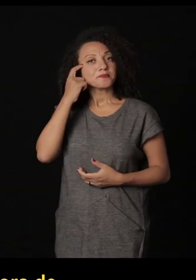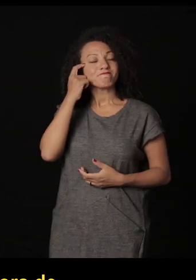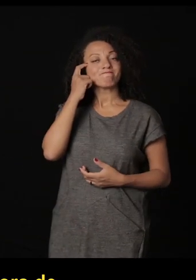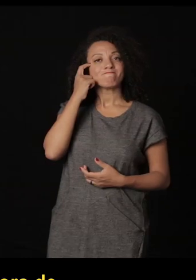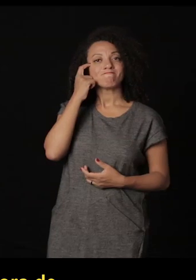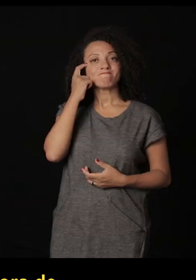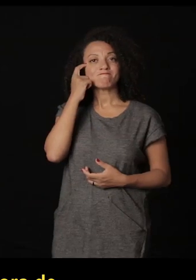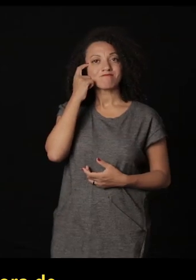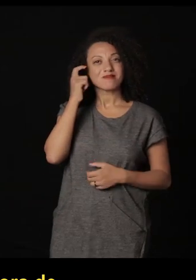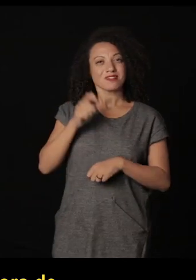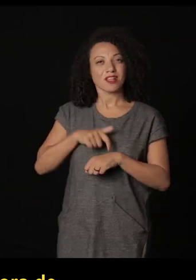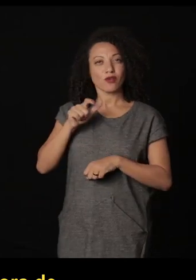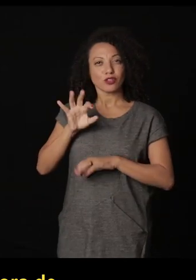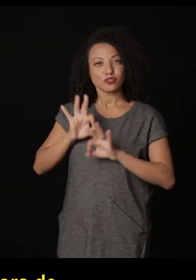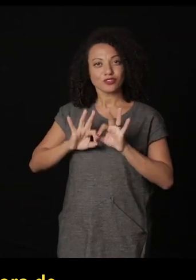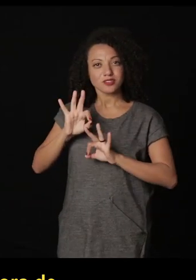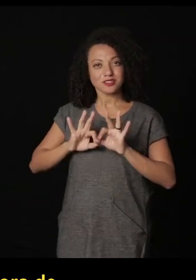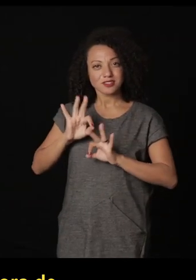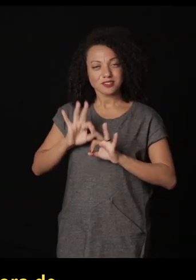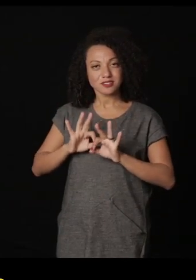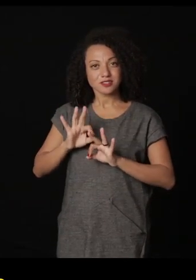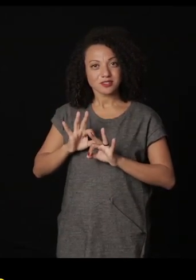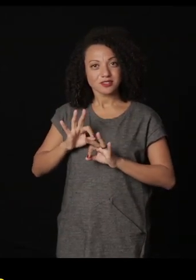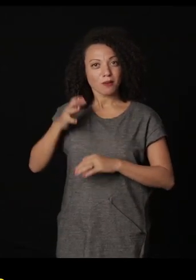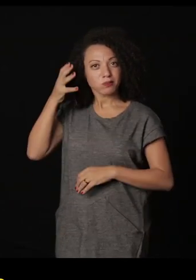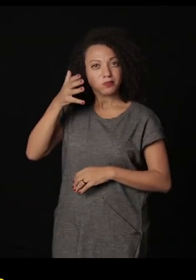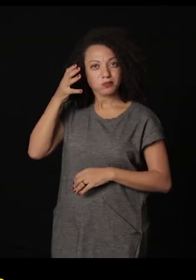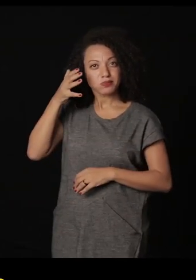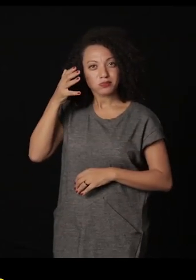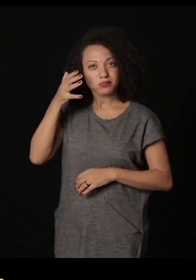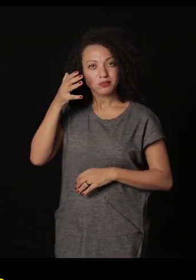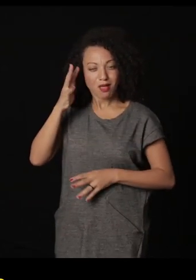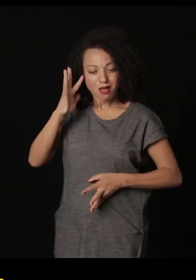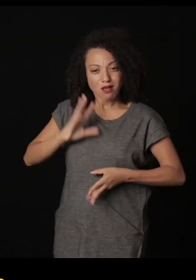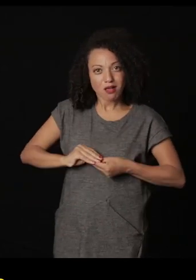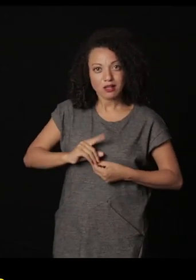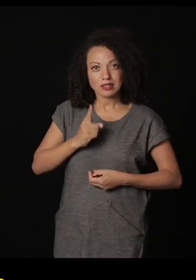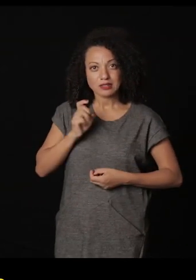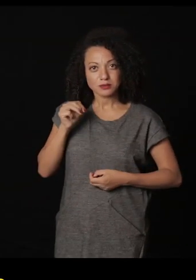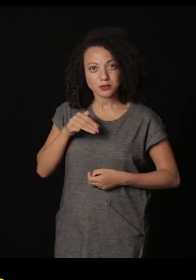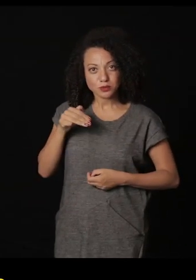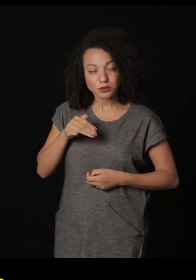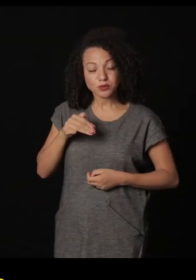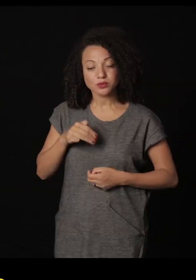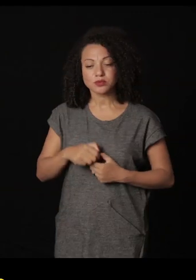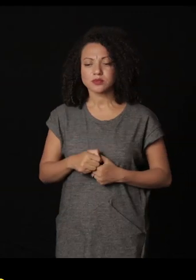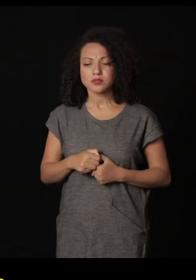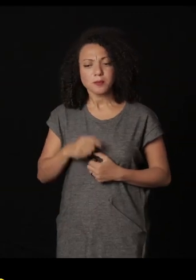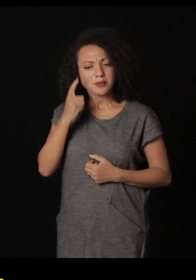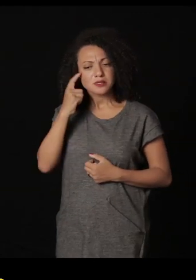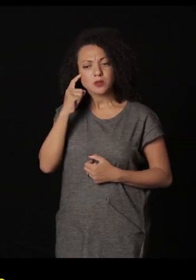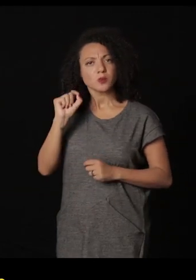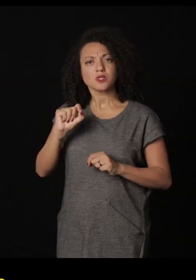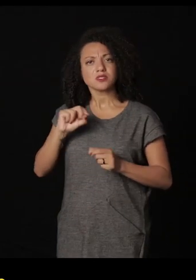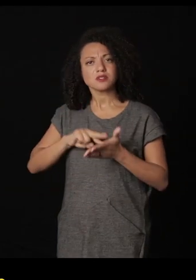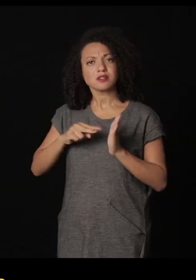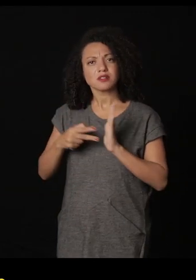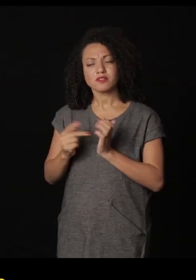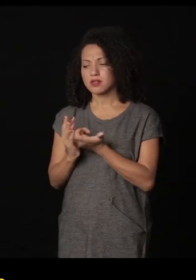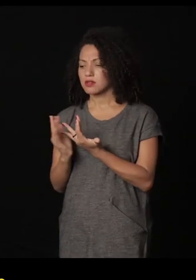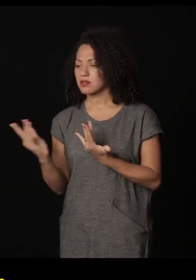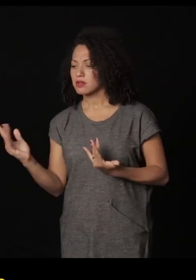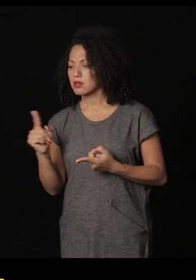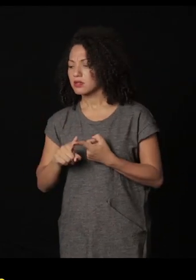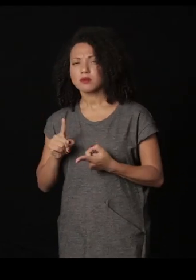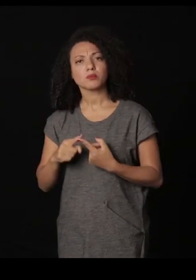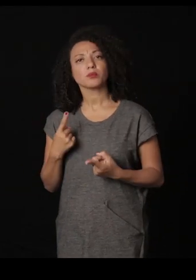eu fiquei me perguntando na hora de organizar de estruturar aqui o tempo os meus 15 minutos o que que é